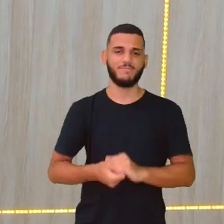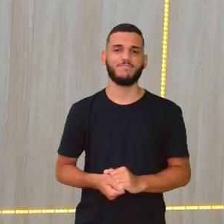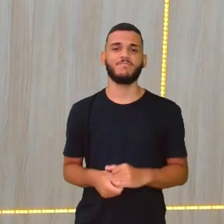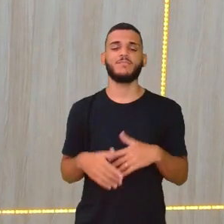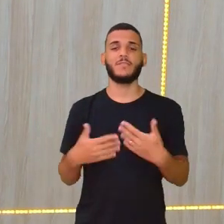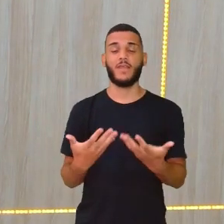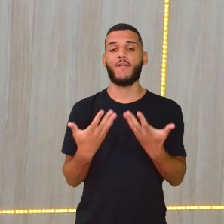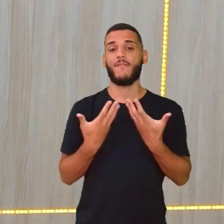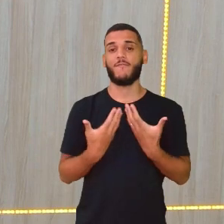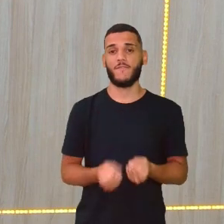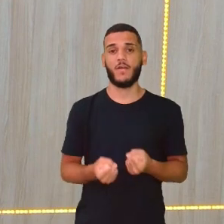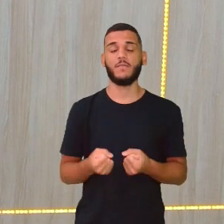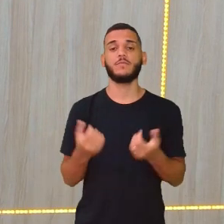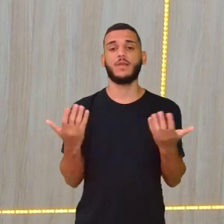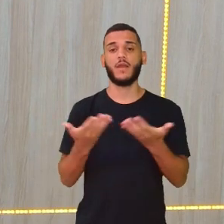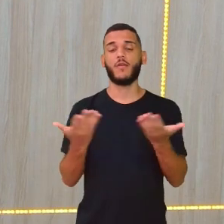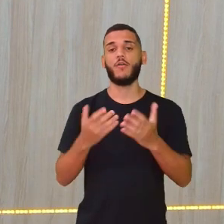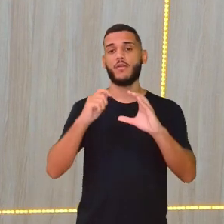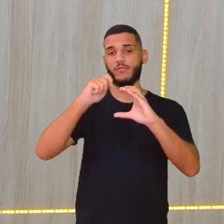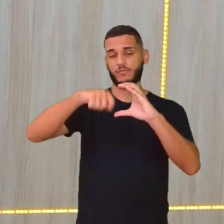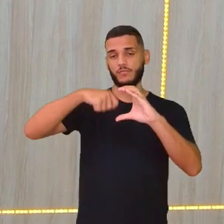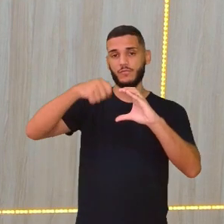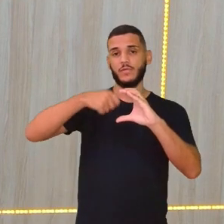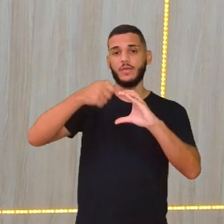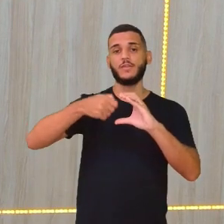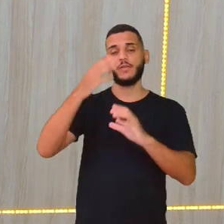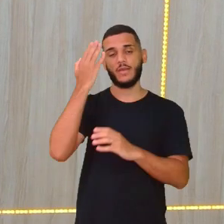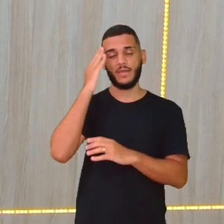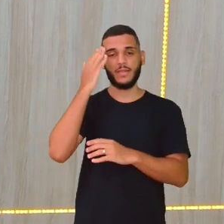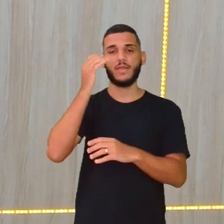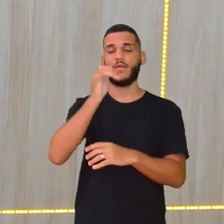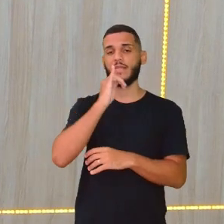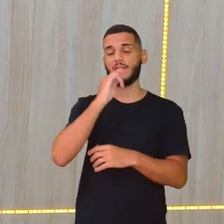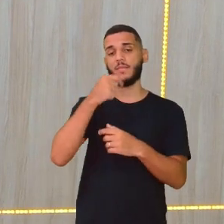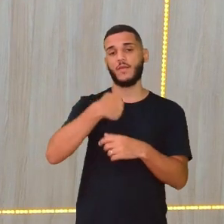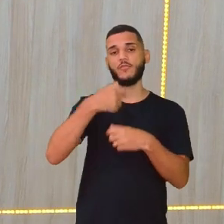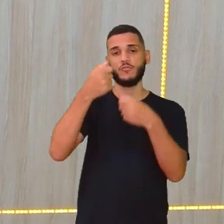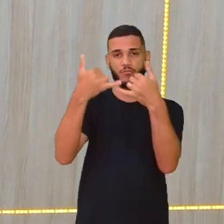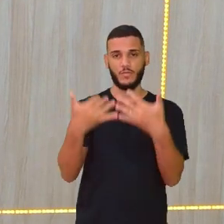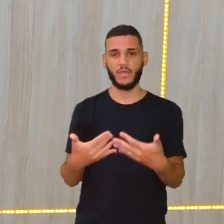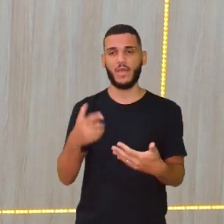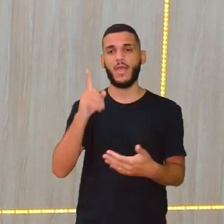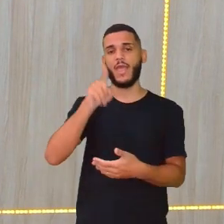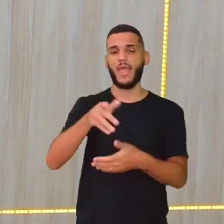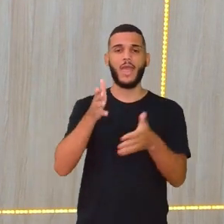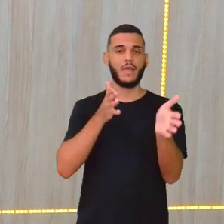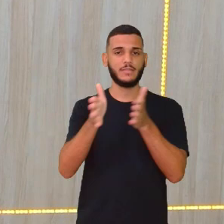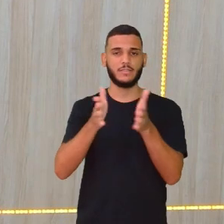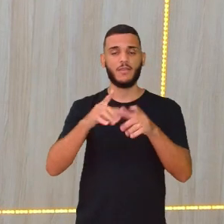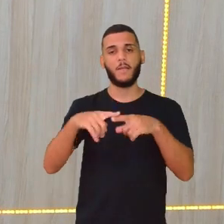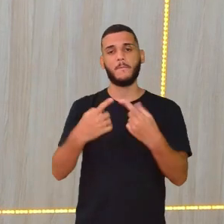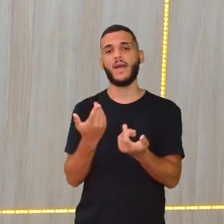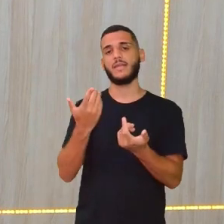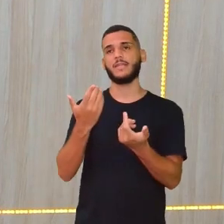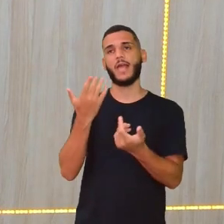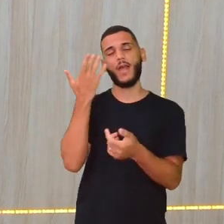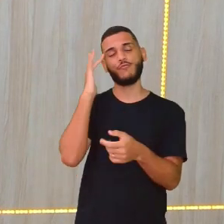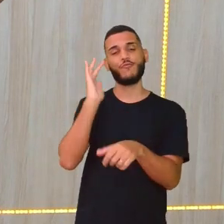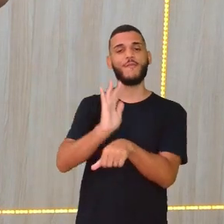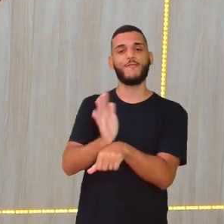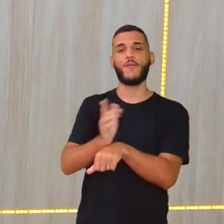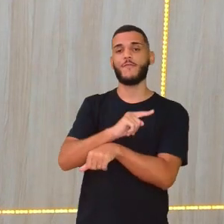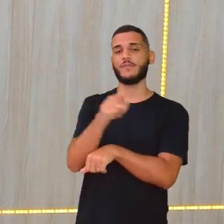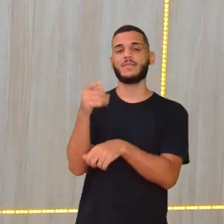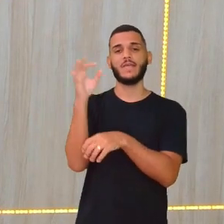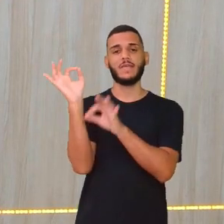Mas, vamos ver aí o vídeo para vocês verem esse exemplo que eu falei. Porque eu disse que é acessível, mas, de repente, os filmes que vocês assistem,